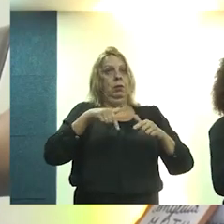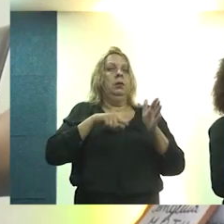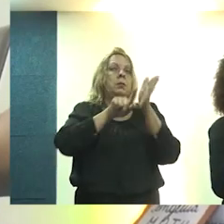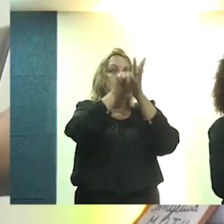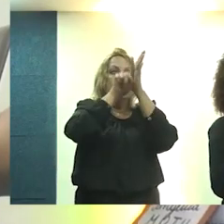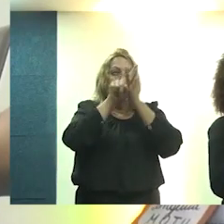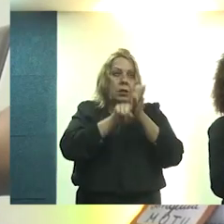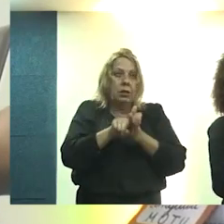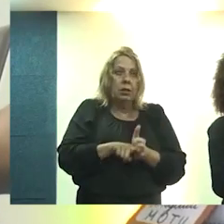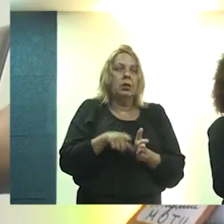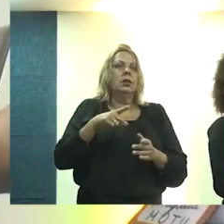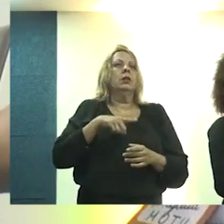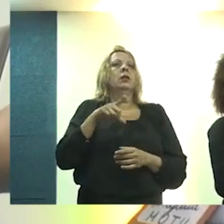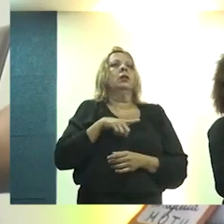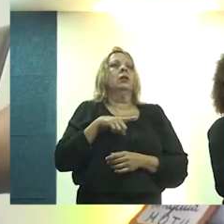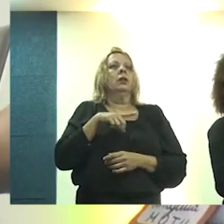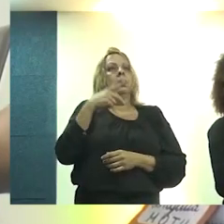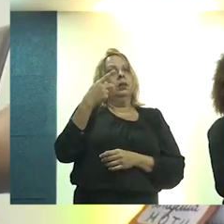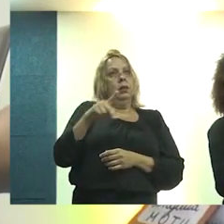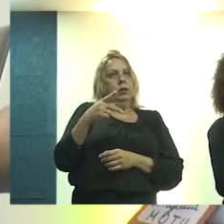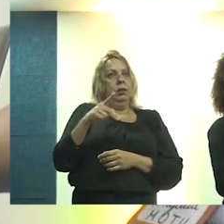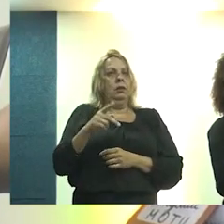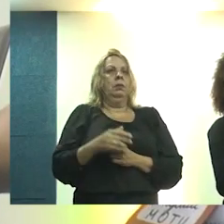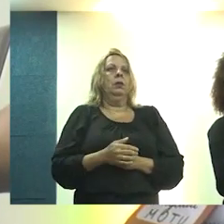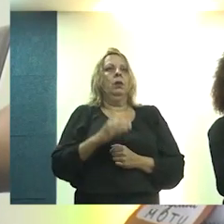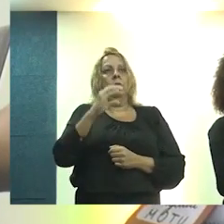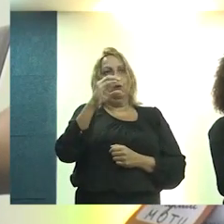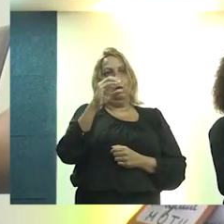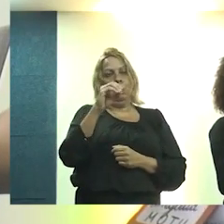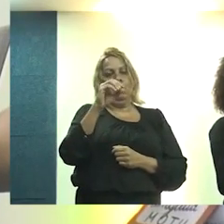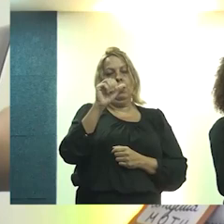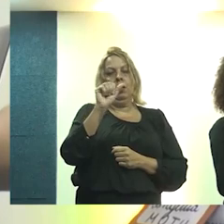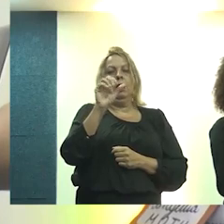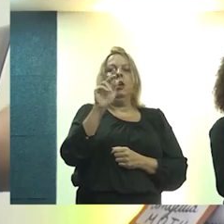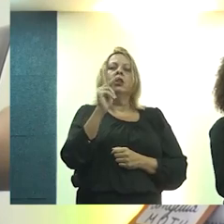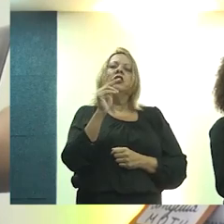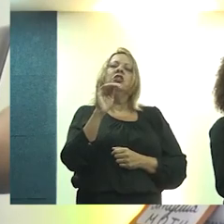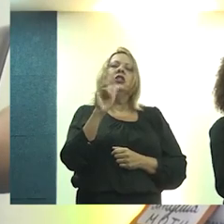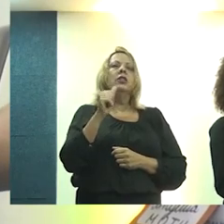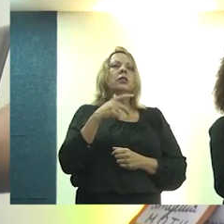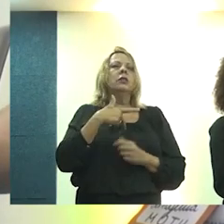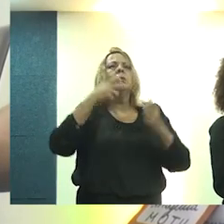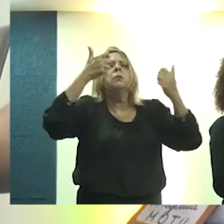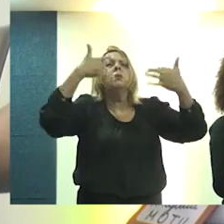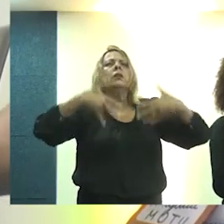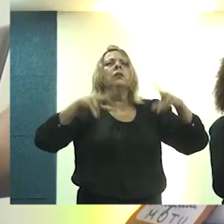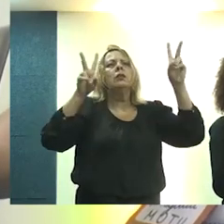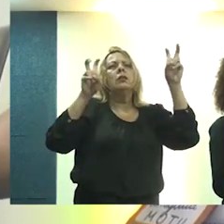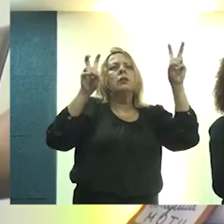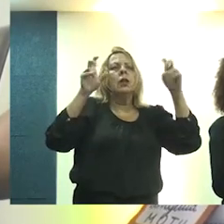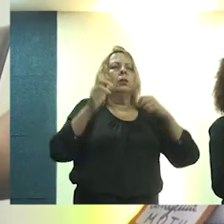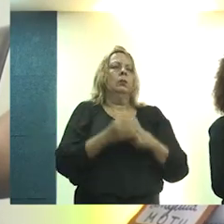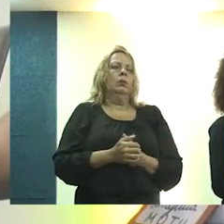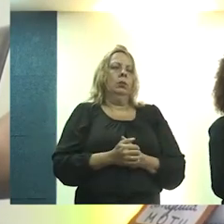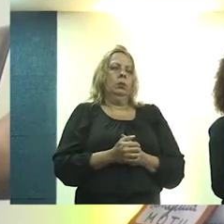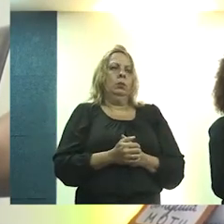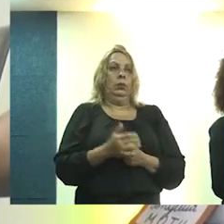pesquisa do IPEA, de Atis, que dizia da noção de saúde,